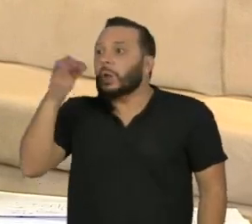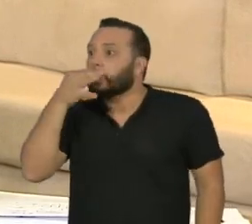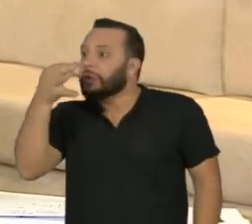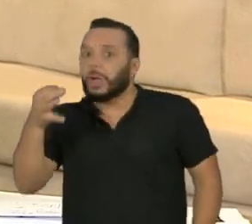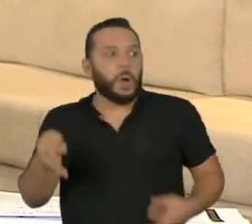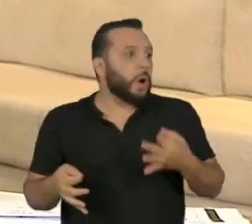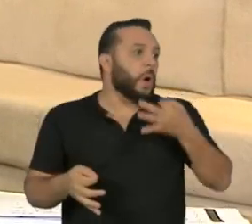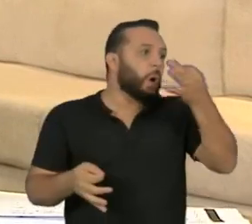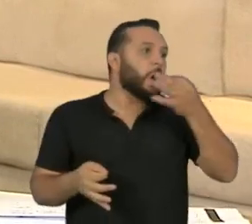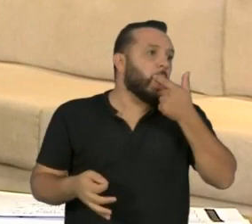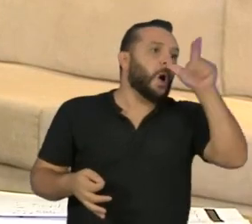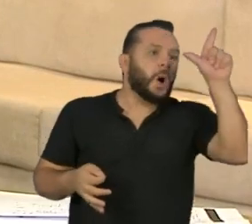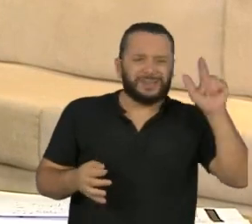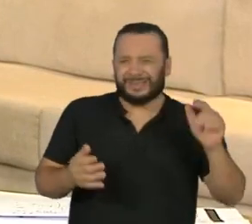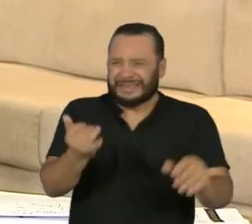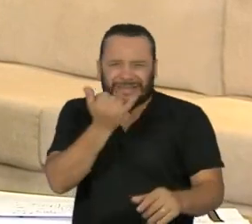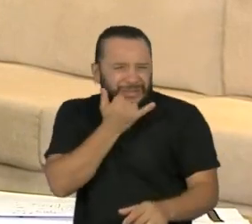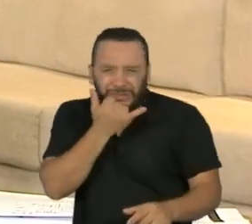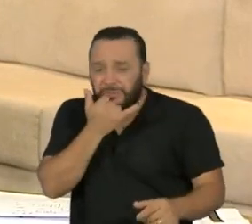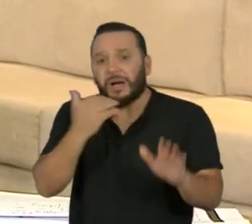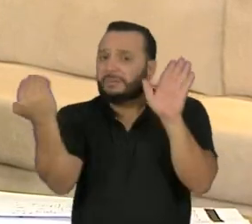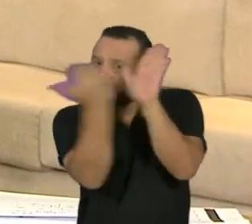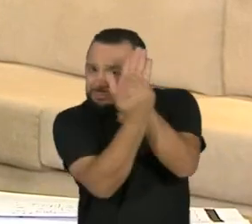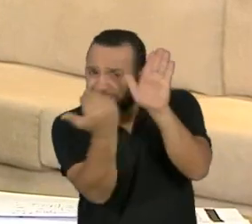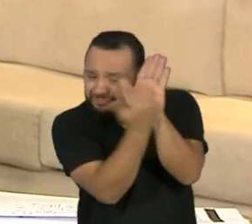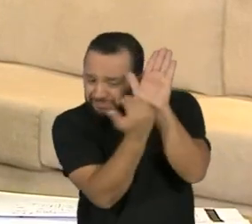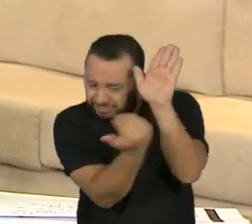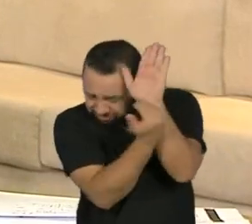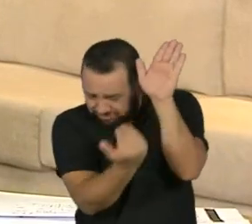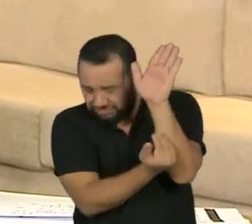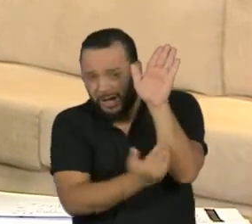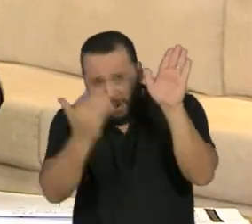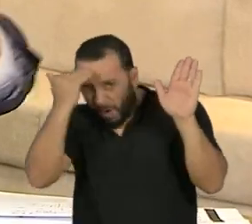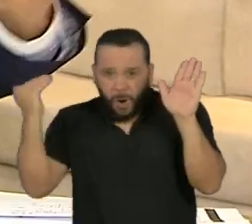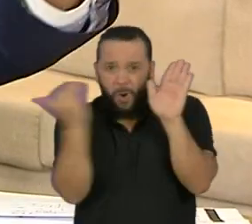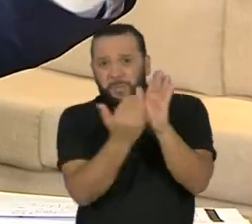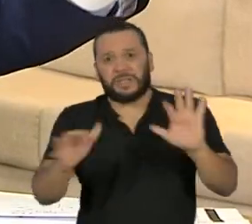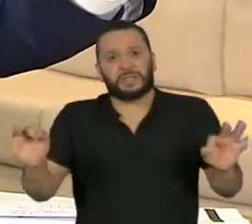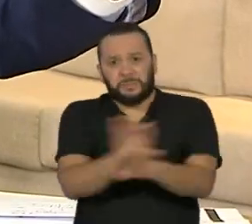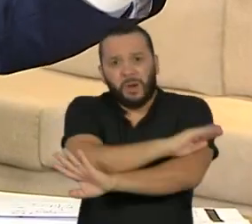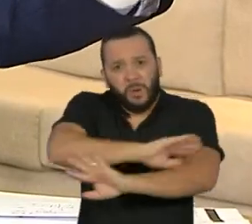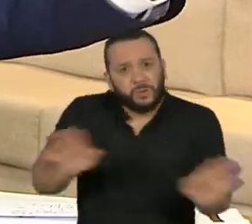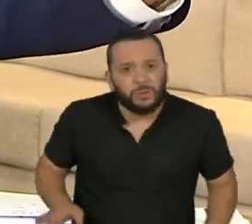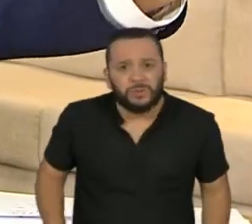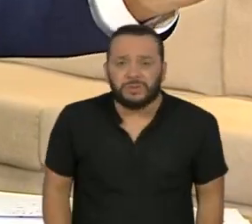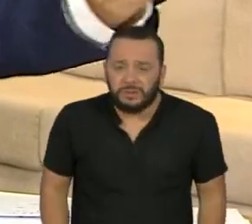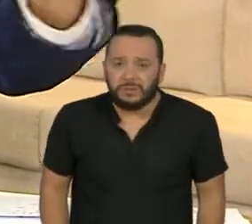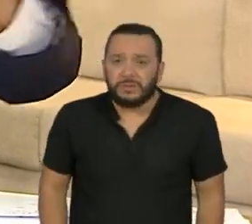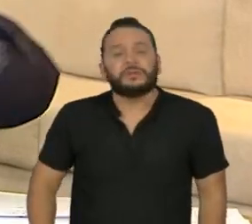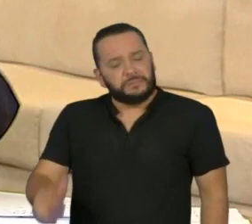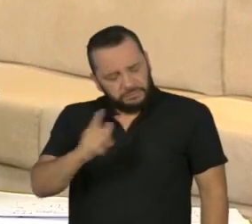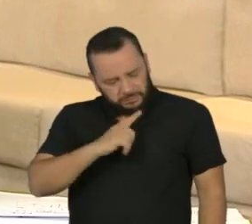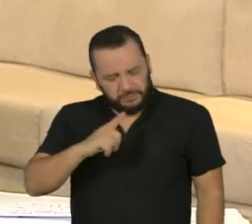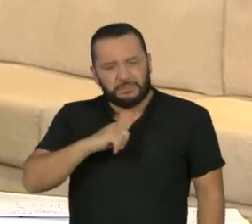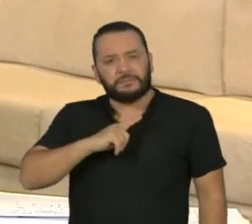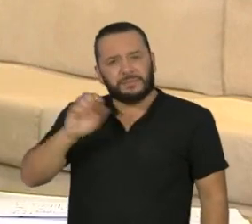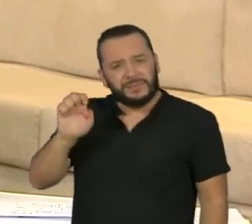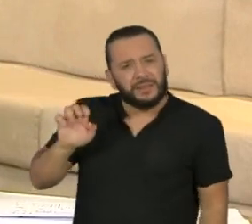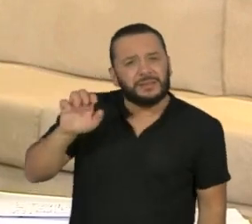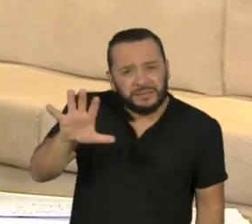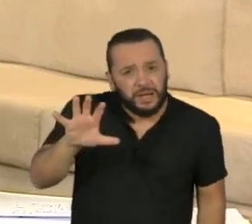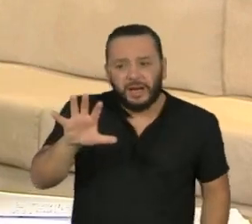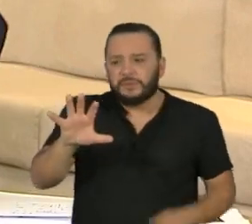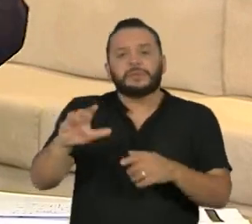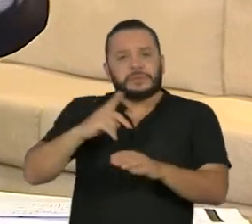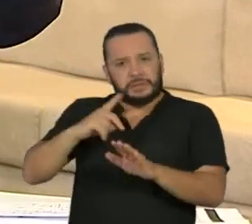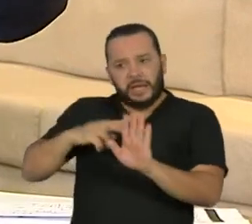salvação. Tem que ser dentro desse rito. Lógico, tem um Estado que pode ter um